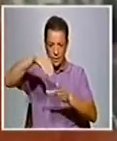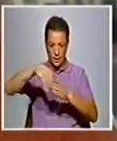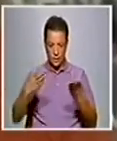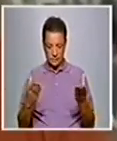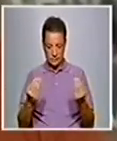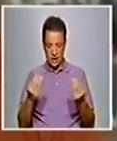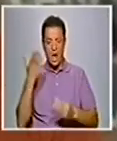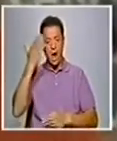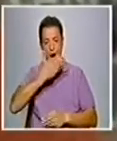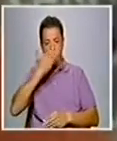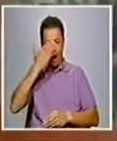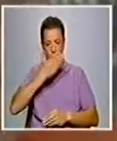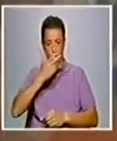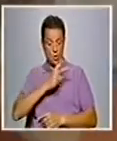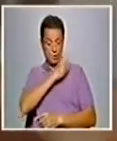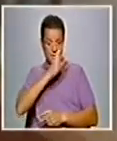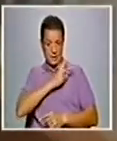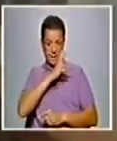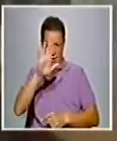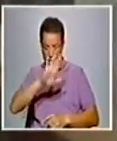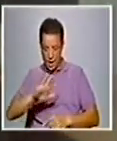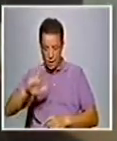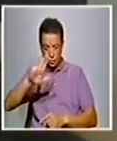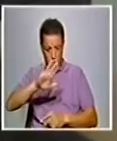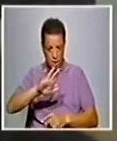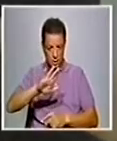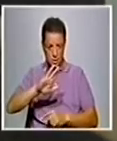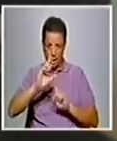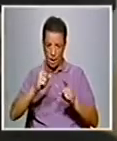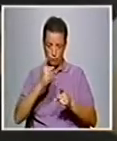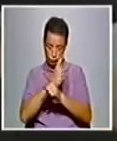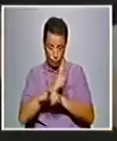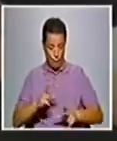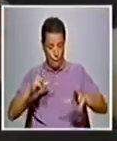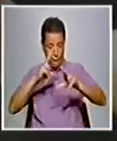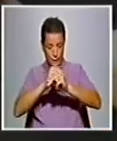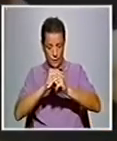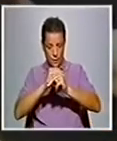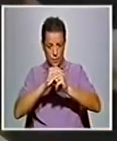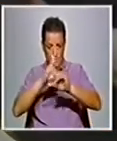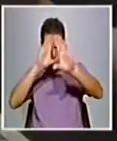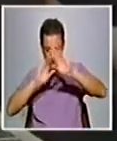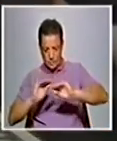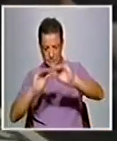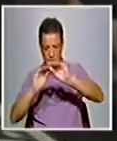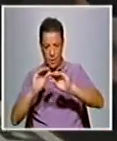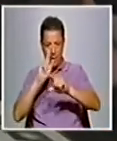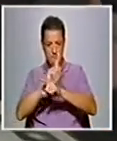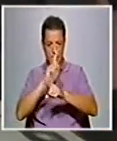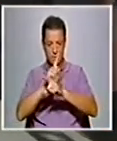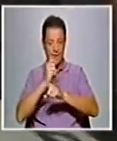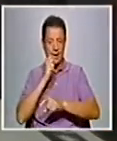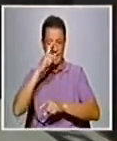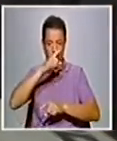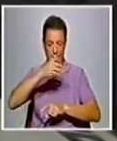sala de aula. As universidades nacionais não escaparam a esta onda de inovação e o ensino nunca mais foi o mesmo. Quem o